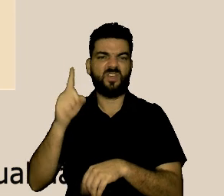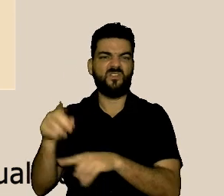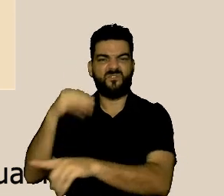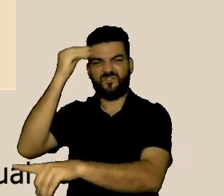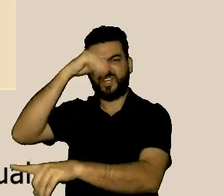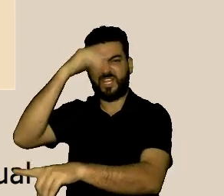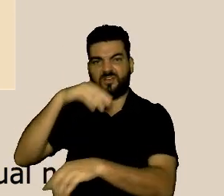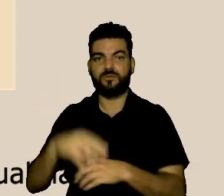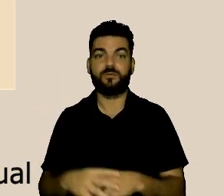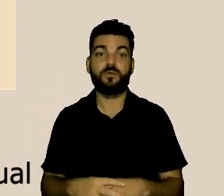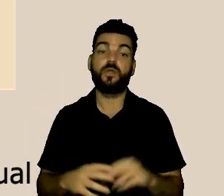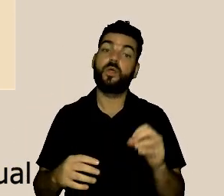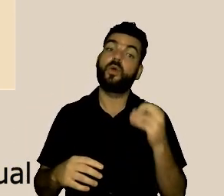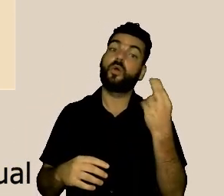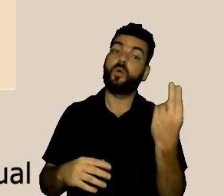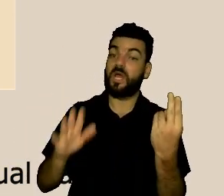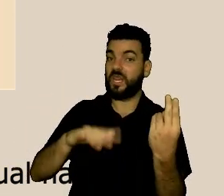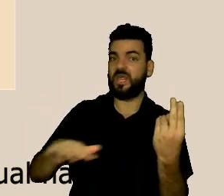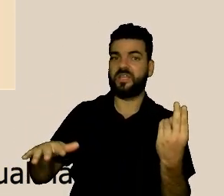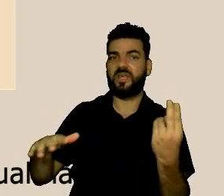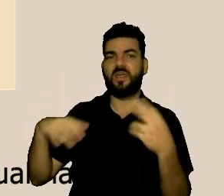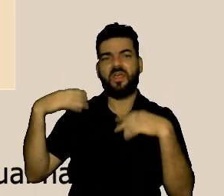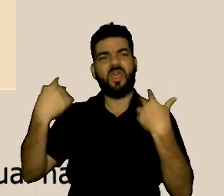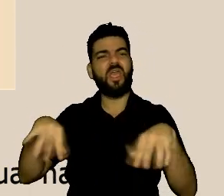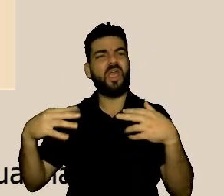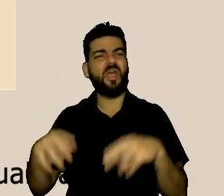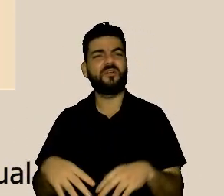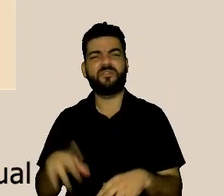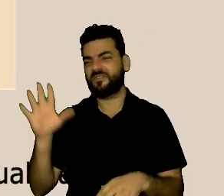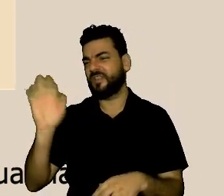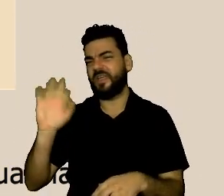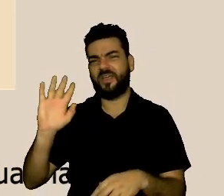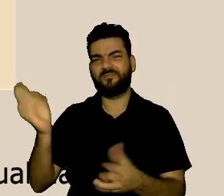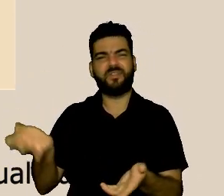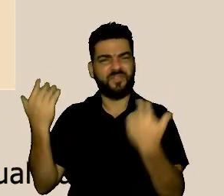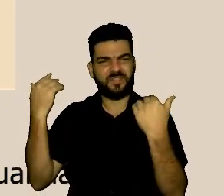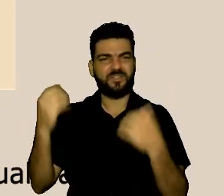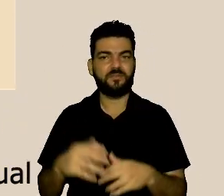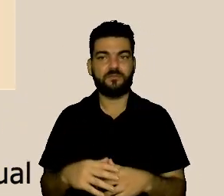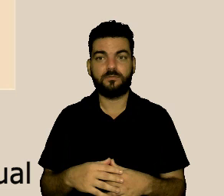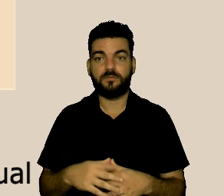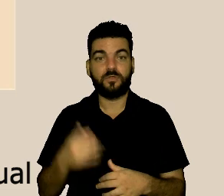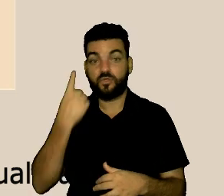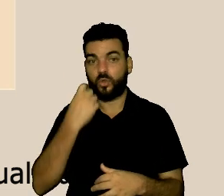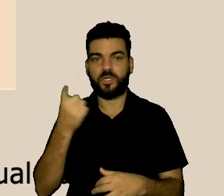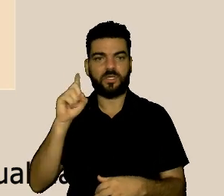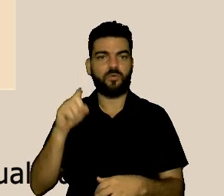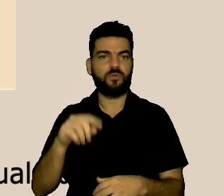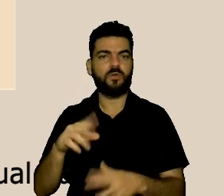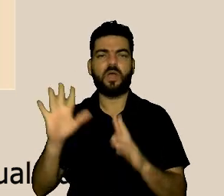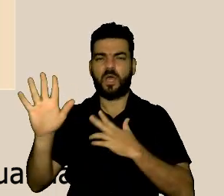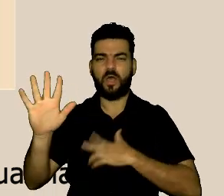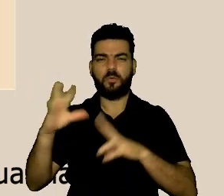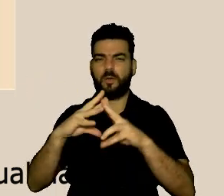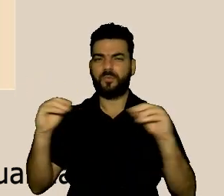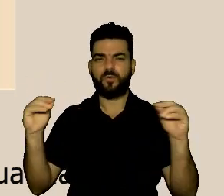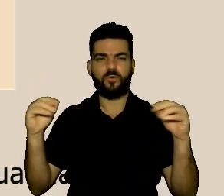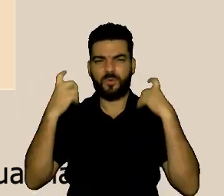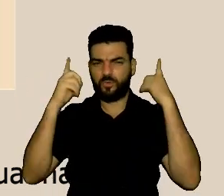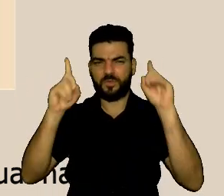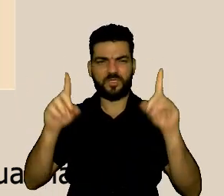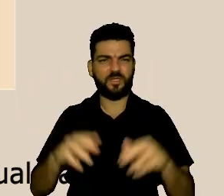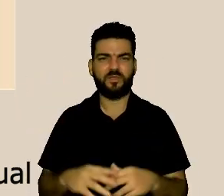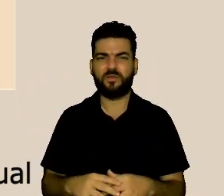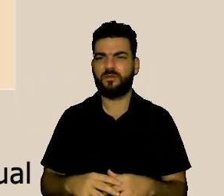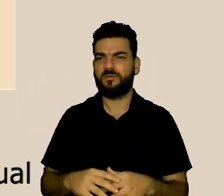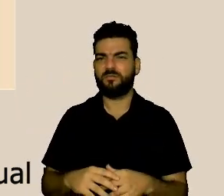a criança cai se machuca você diz que não foi nada não precisa chorar vai passar já acabou não doeu não